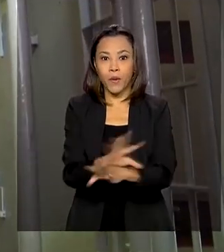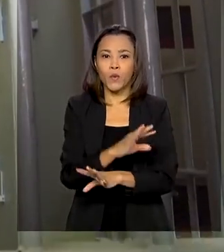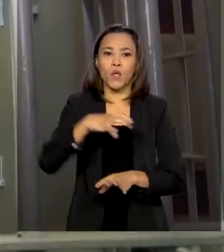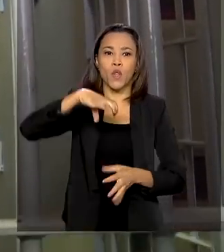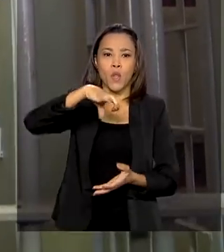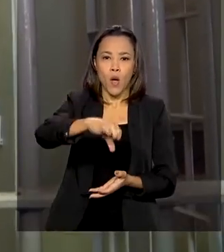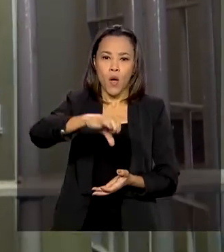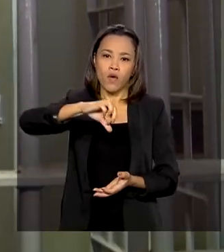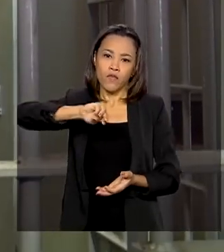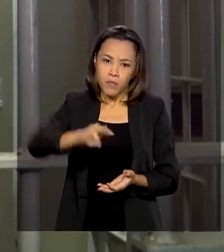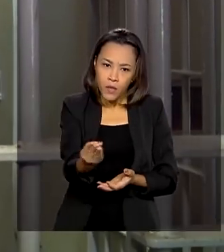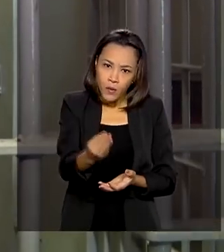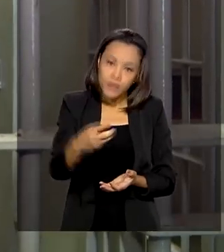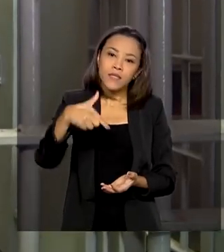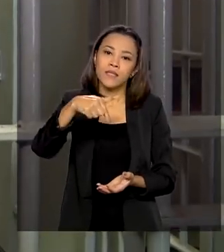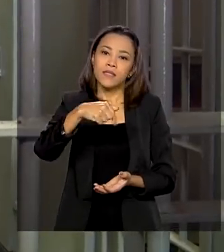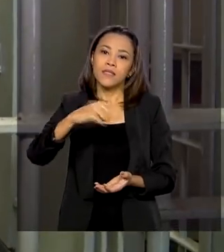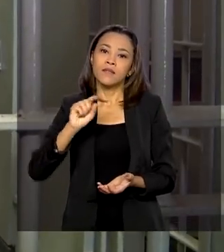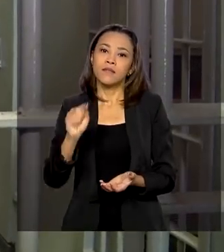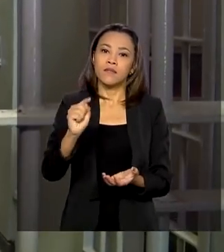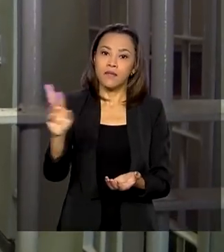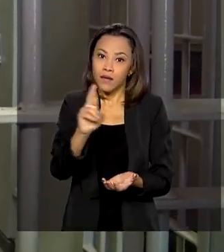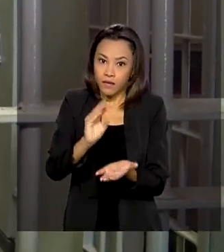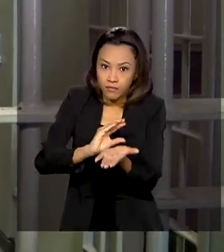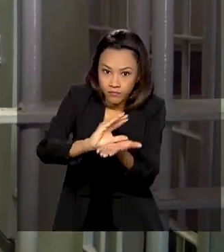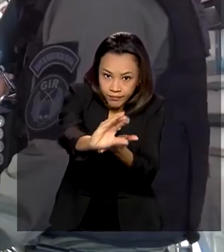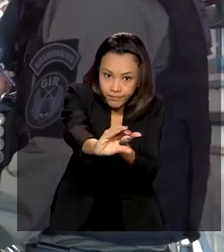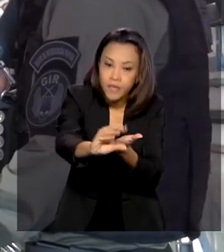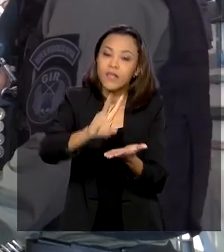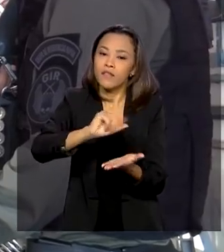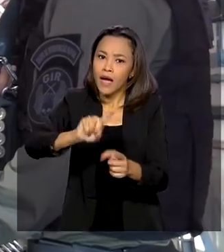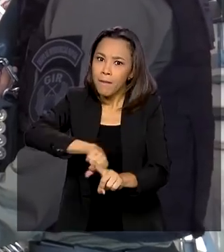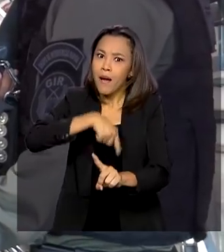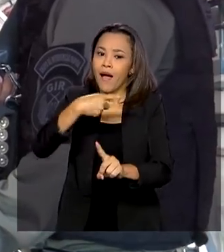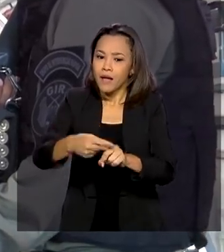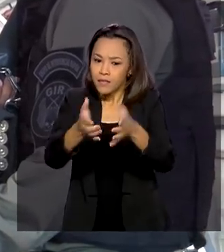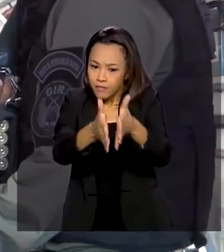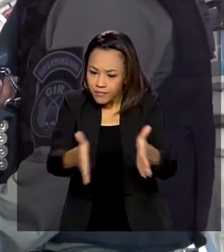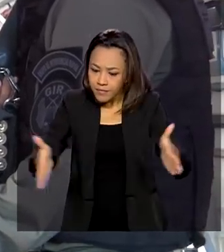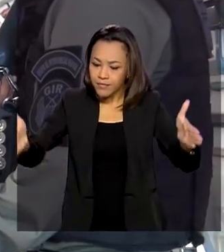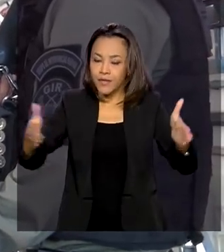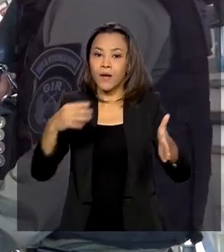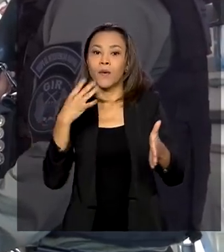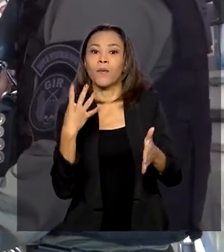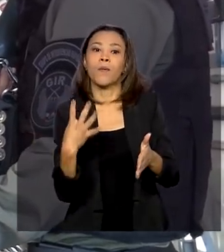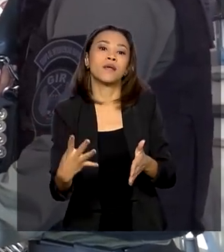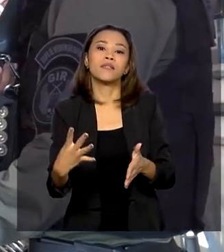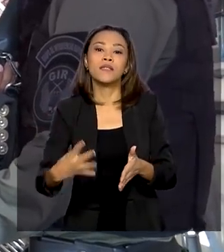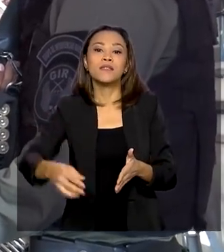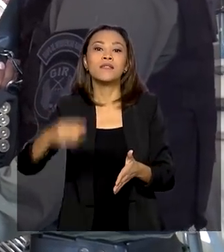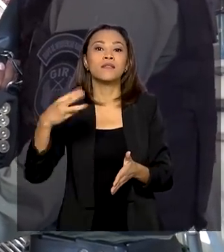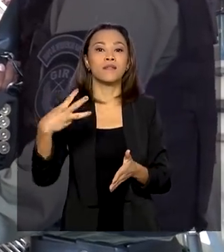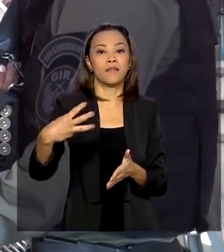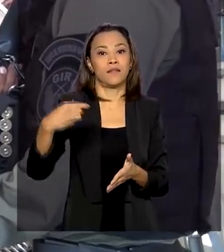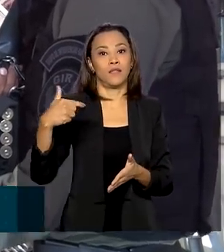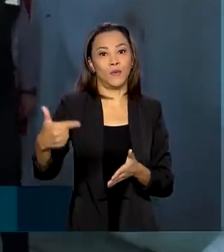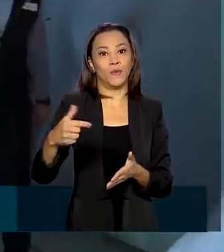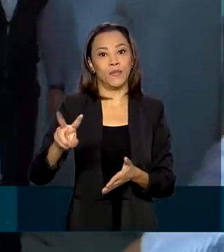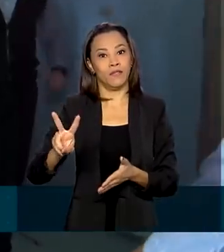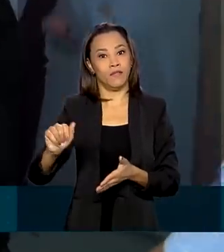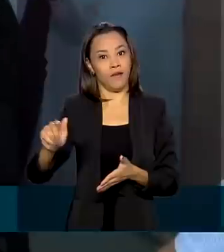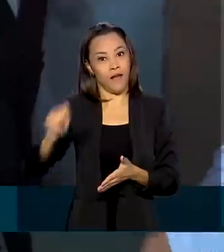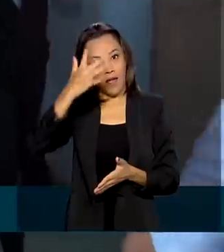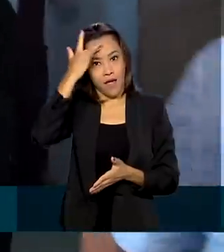,7 milhões e vai aumentar a capacidade do presídio em mais 432 vagas. A unidade